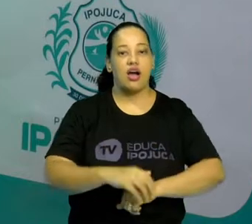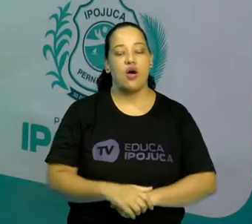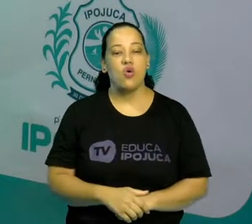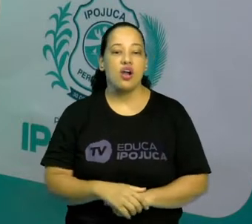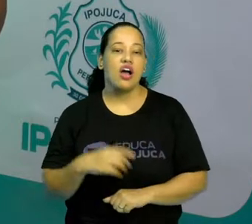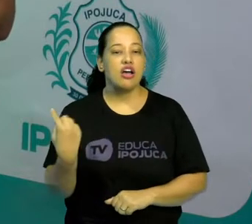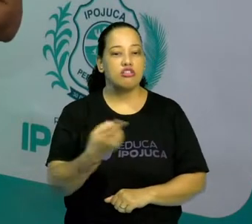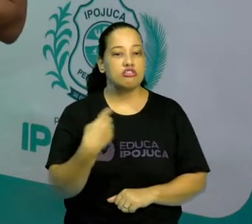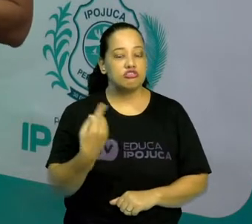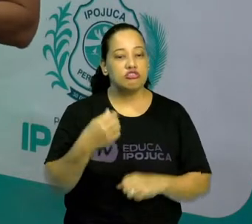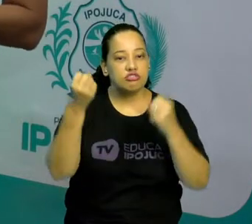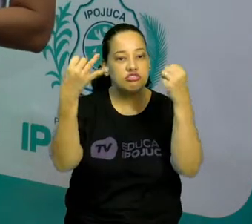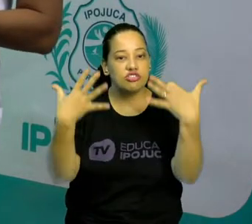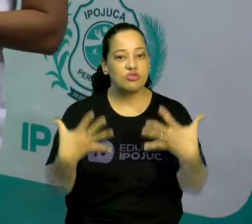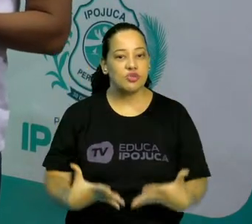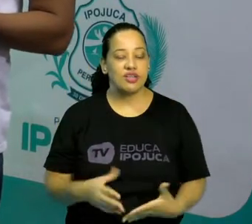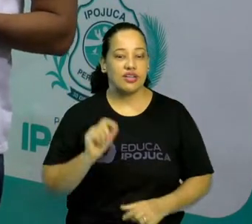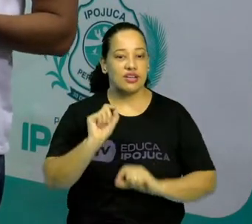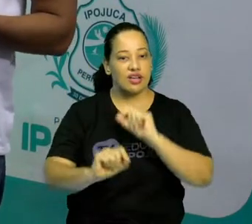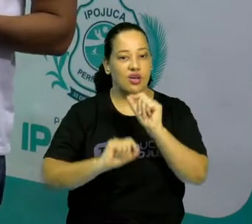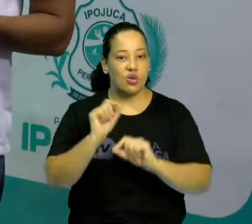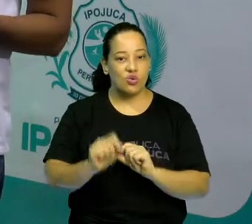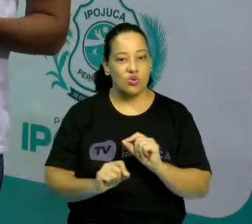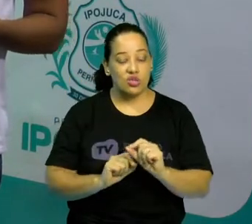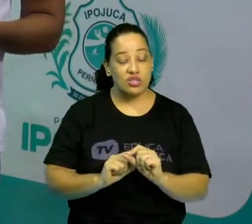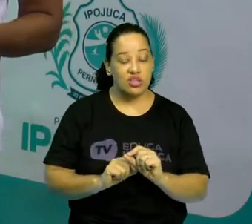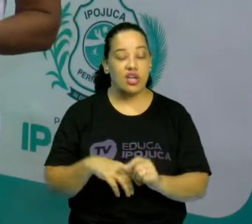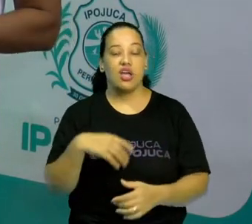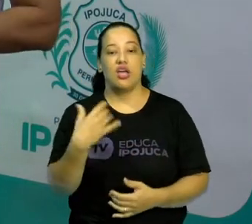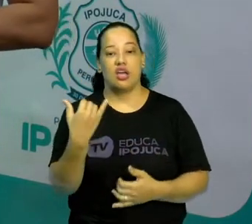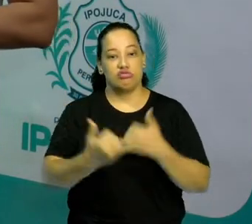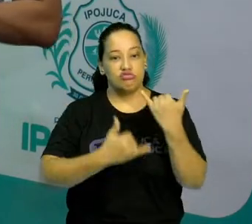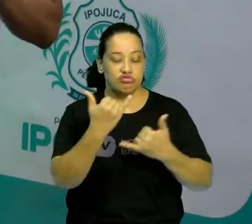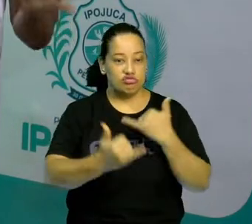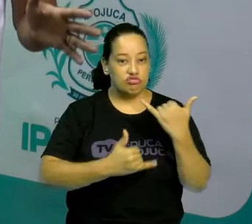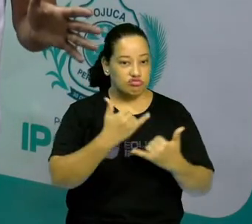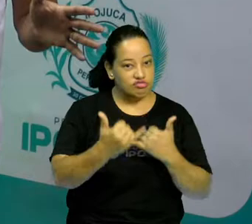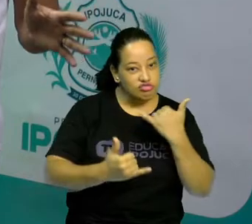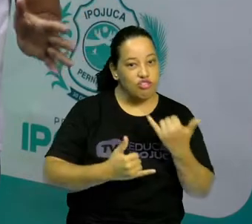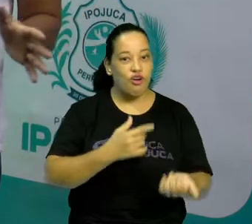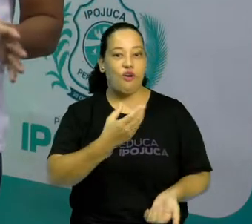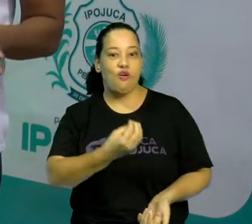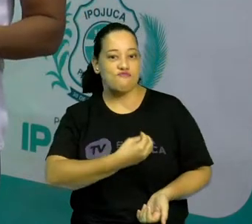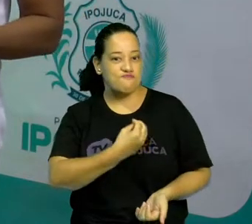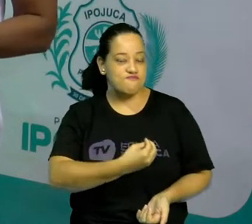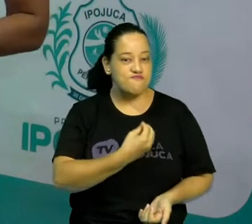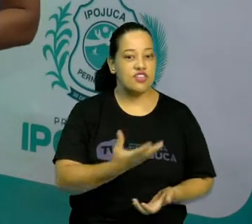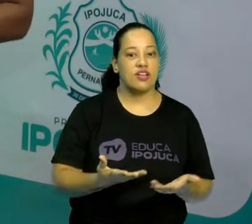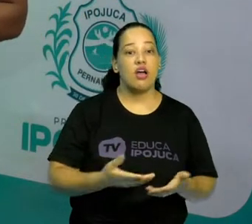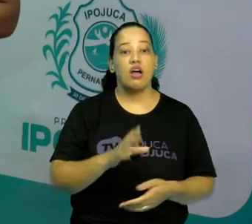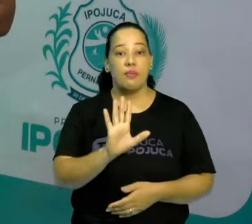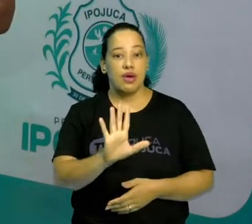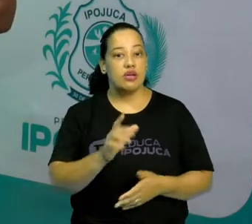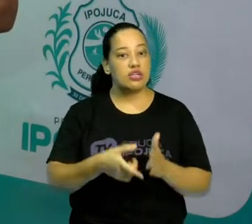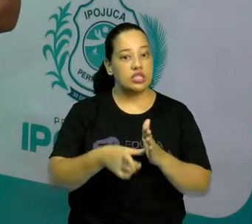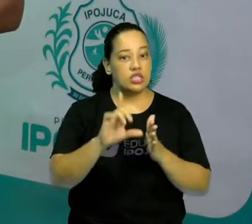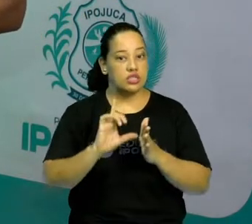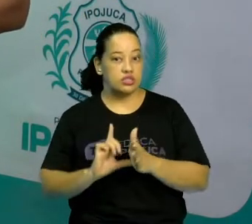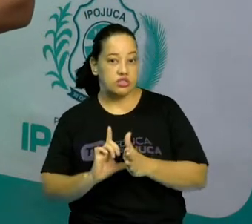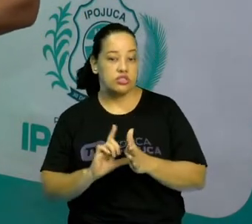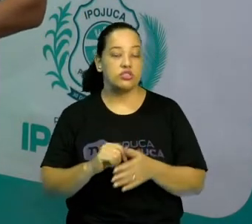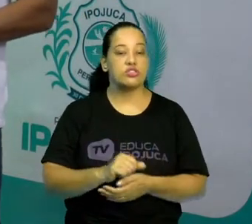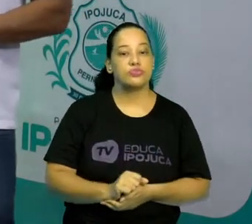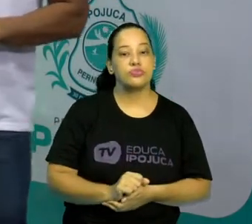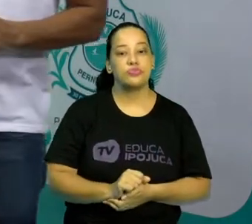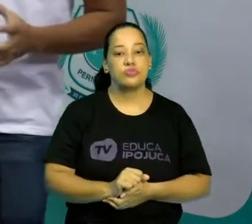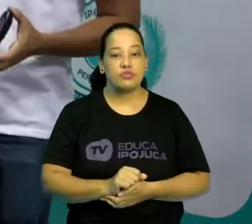a gente vai falar um pouquinho mais sobre o que são os jogos populares, mas antes vamos fazer a correção do nosso exercício da semana passada.